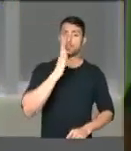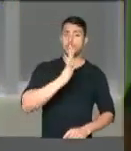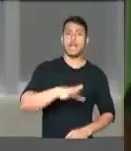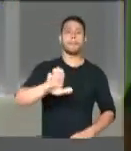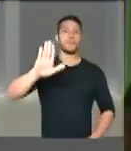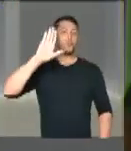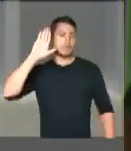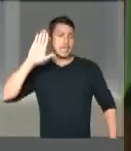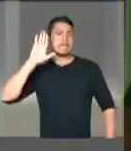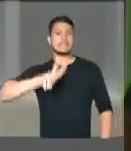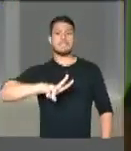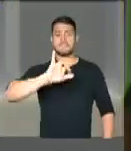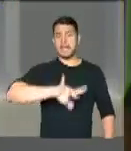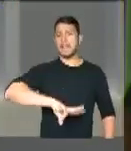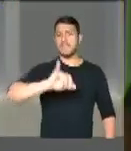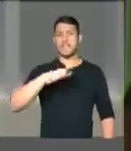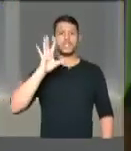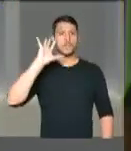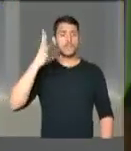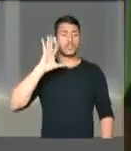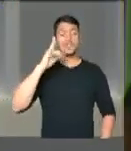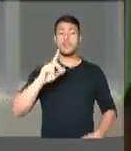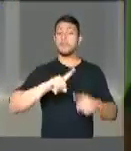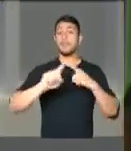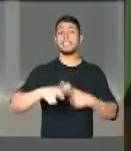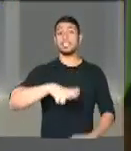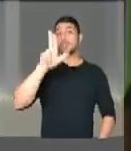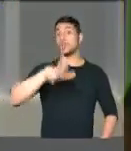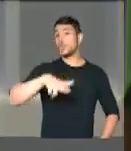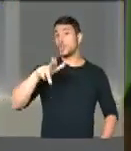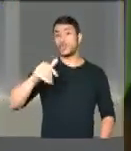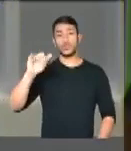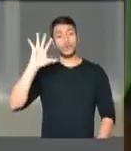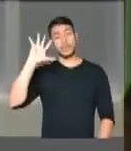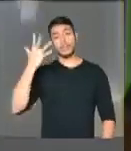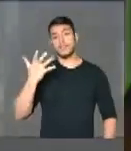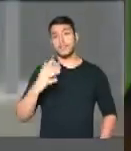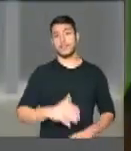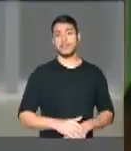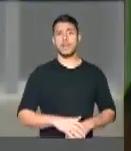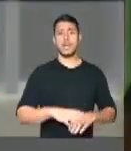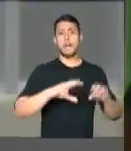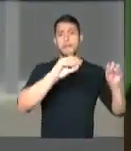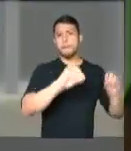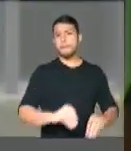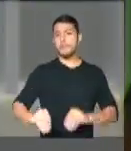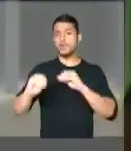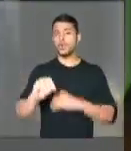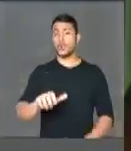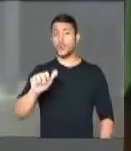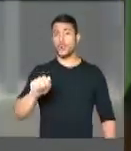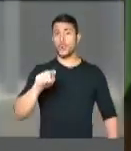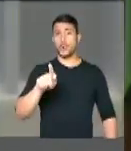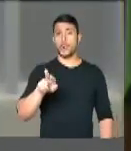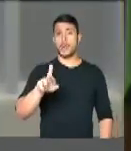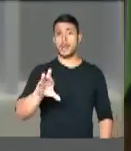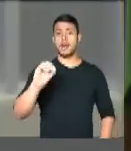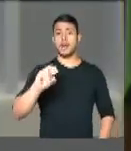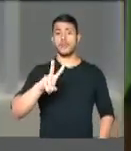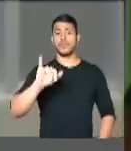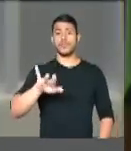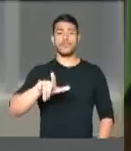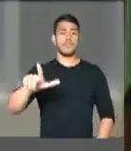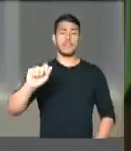Jogaram as comunidades em agrovilas, até hoje, sequer essas comunidades têm o título das suas